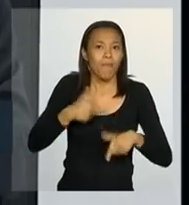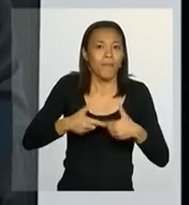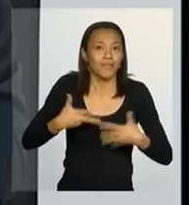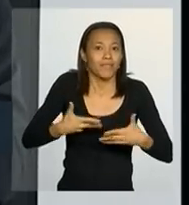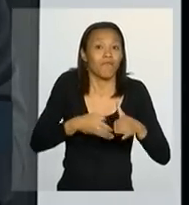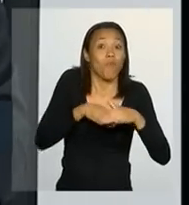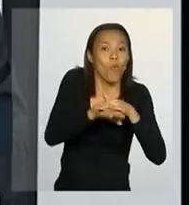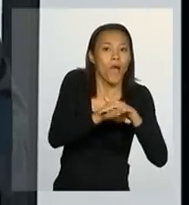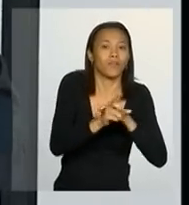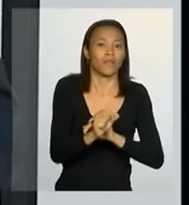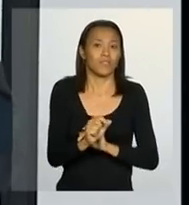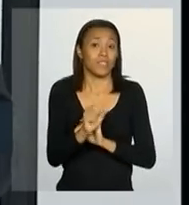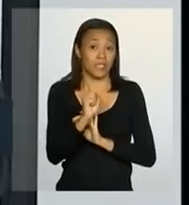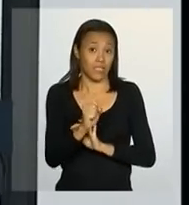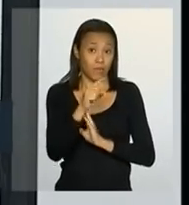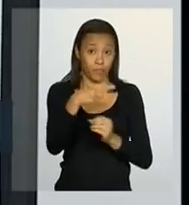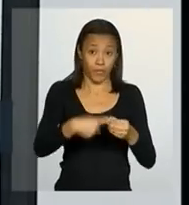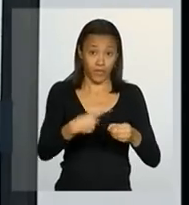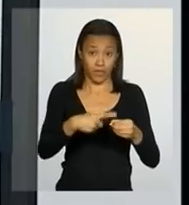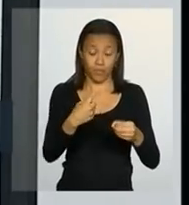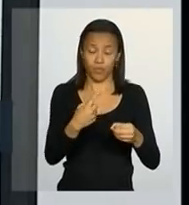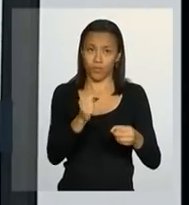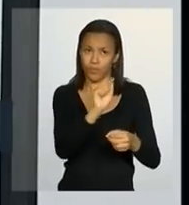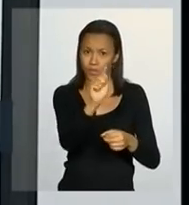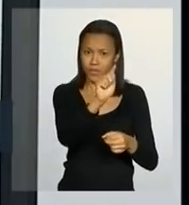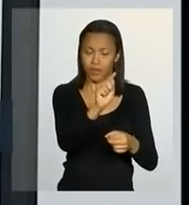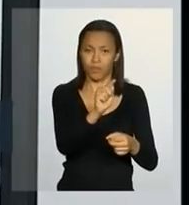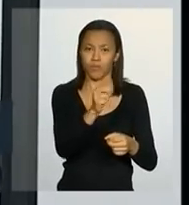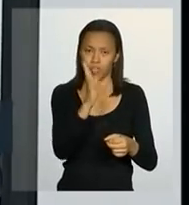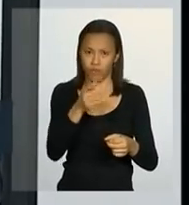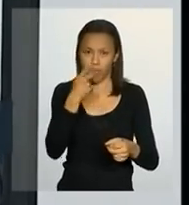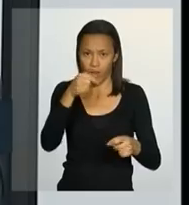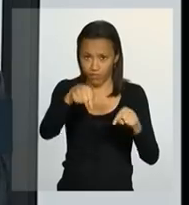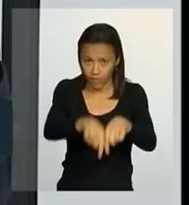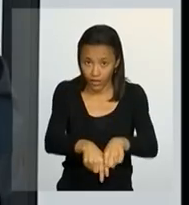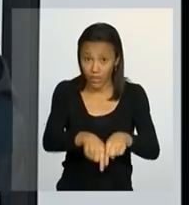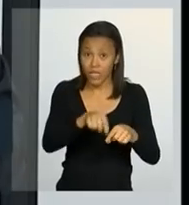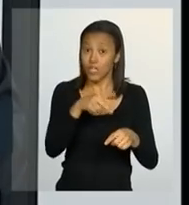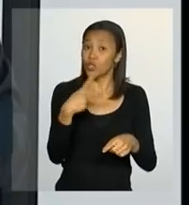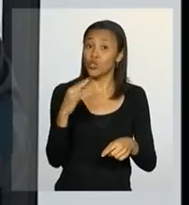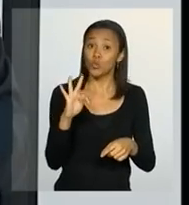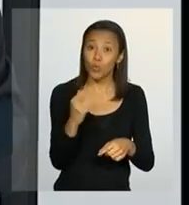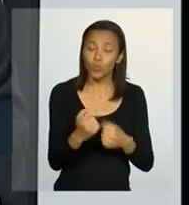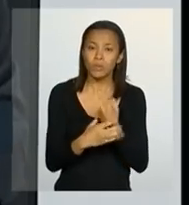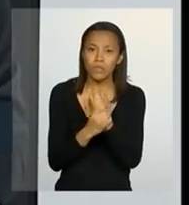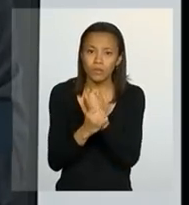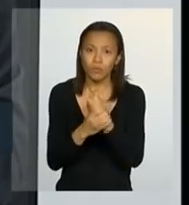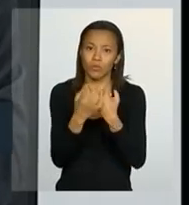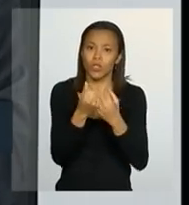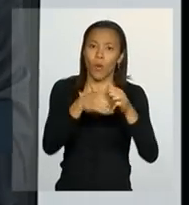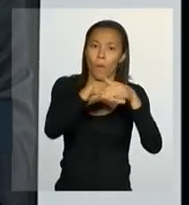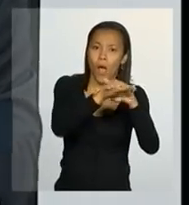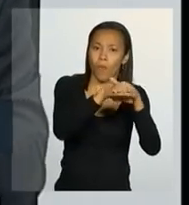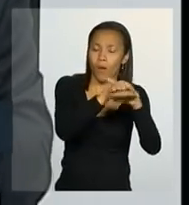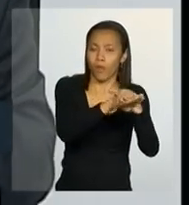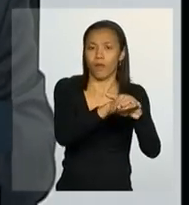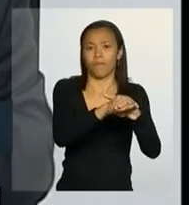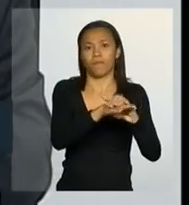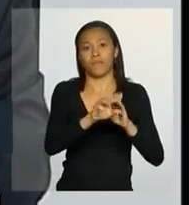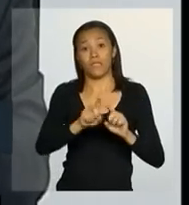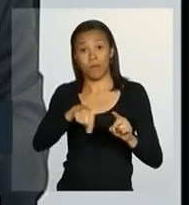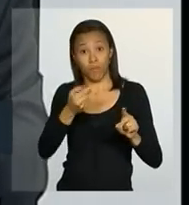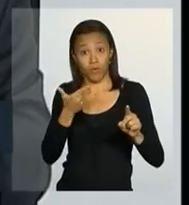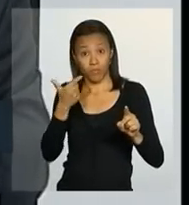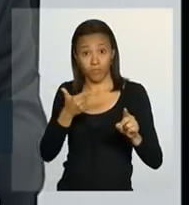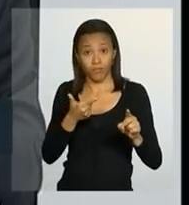que sair do município, lá de Imbiguaçu, por exemplo, como foi citado, de todo o seguro que fizer em Imbiguaçu, vem esse seguro